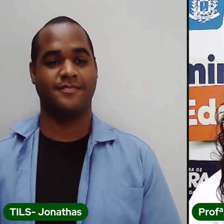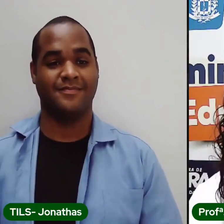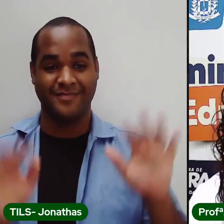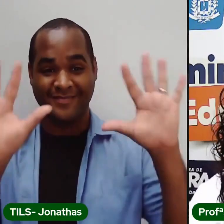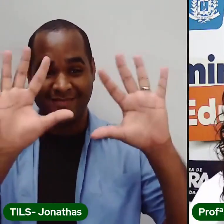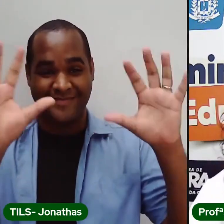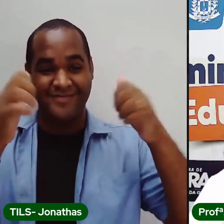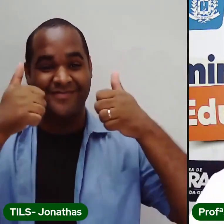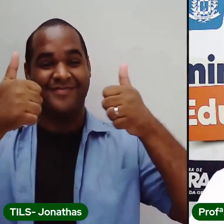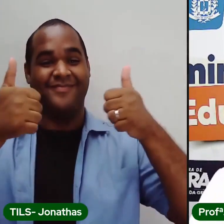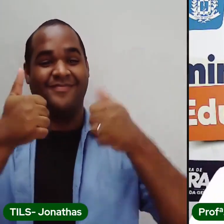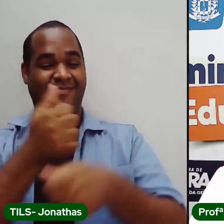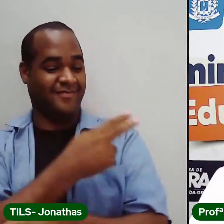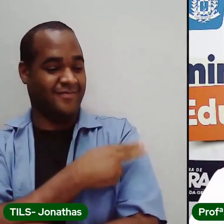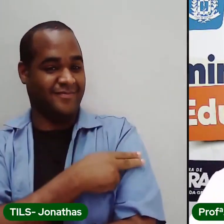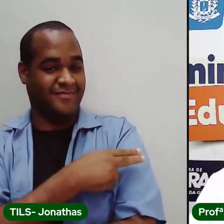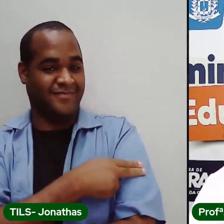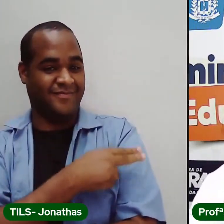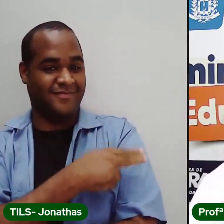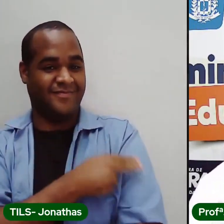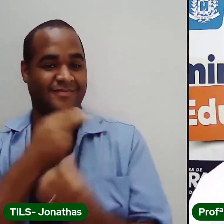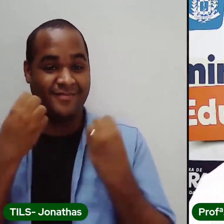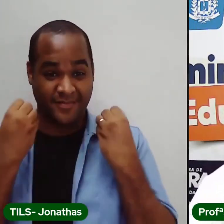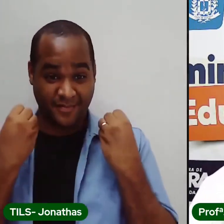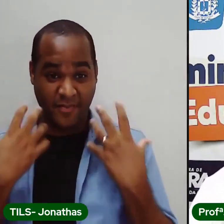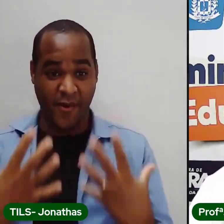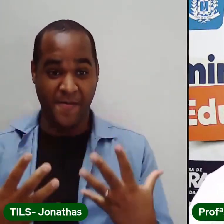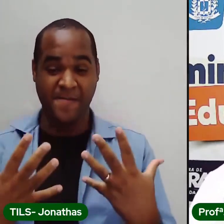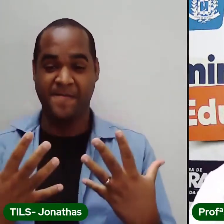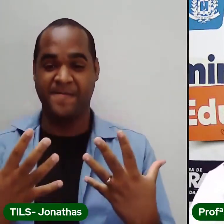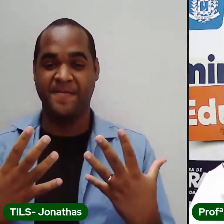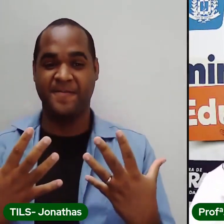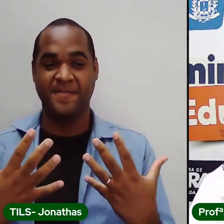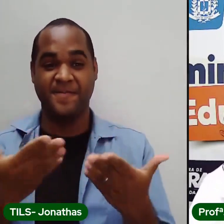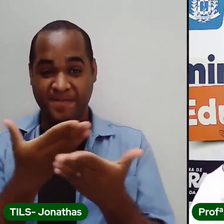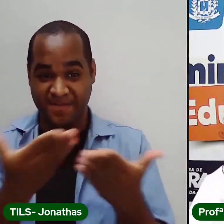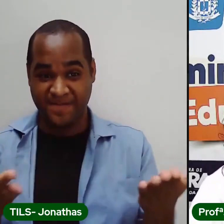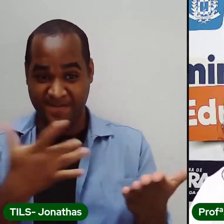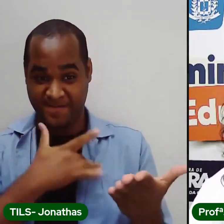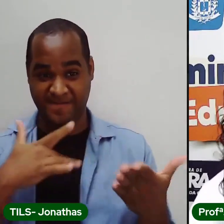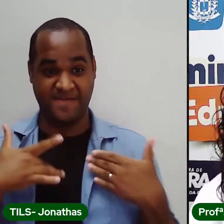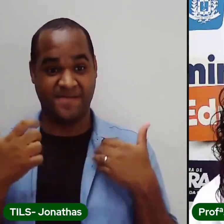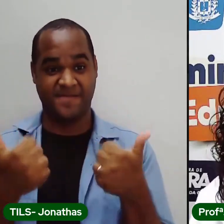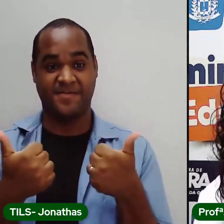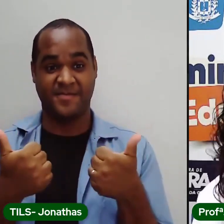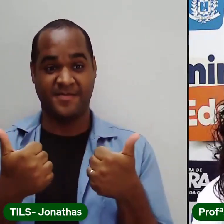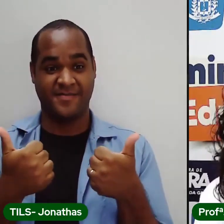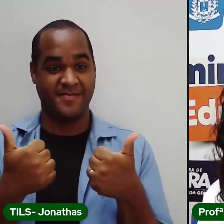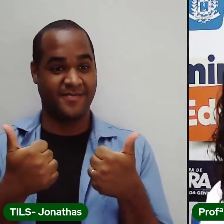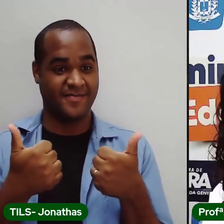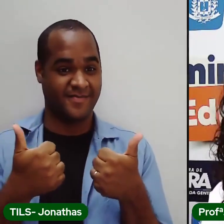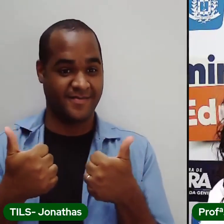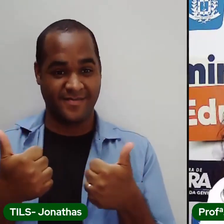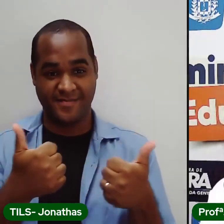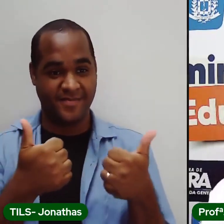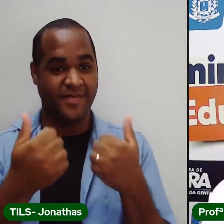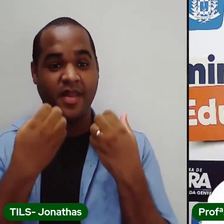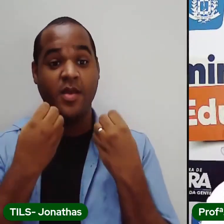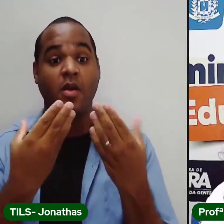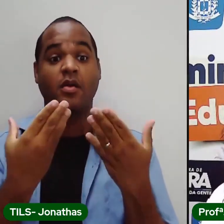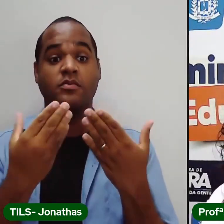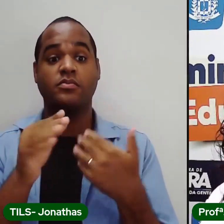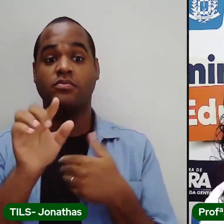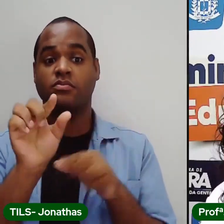Olá, segundo ano! E aí, tudo bem com vocês? Para quem